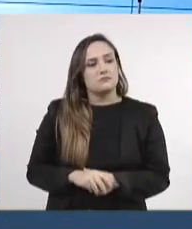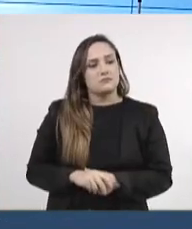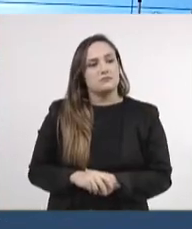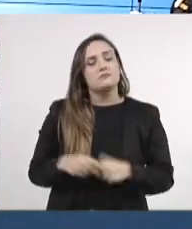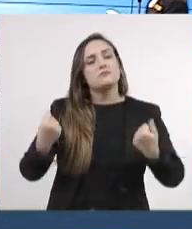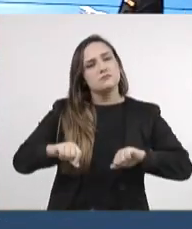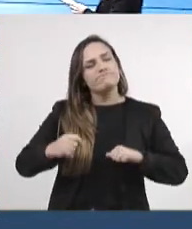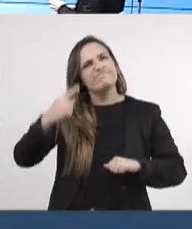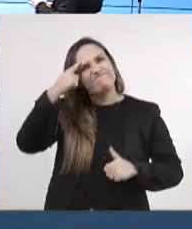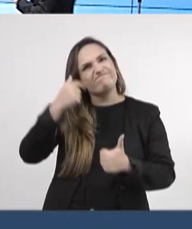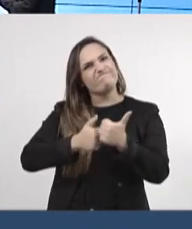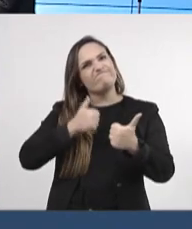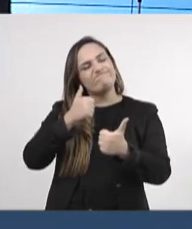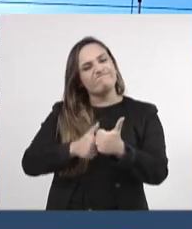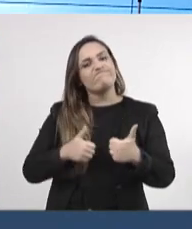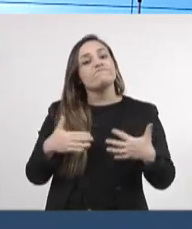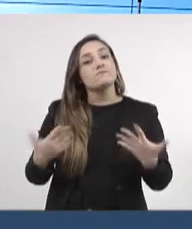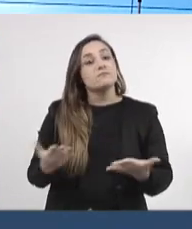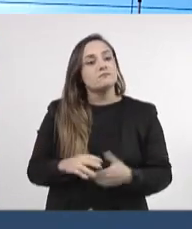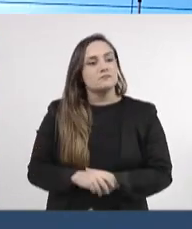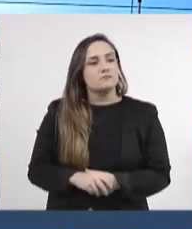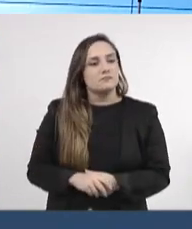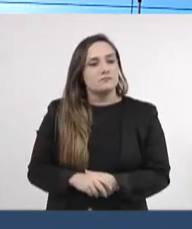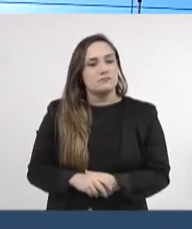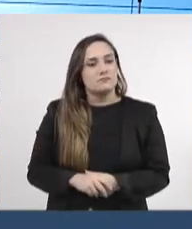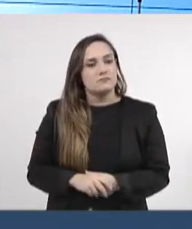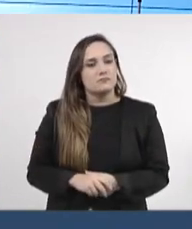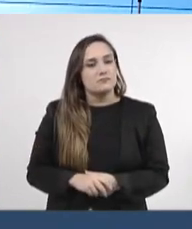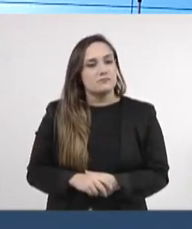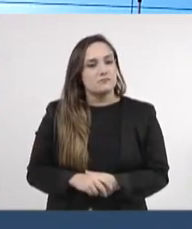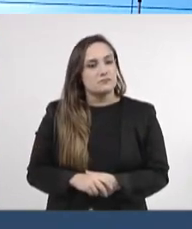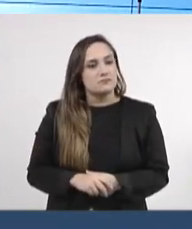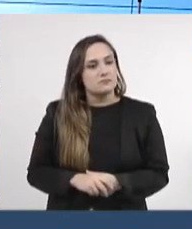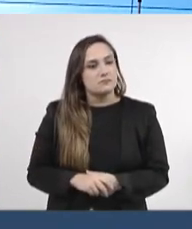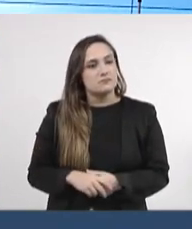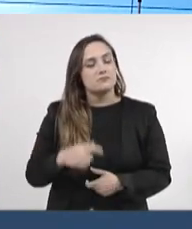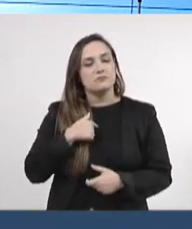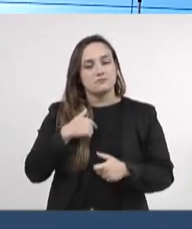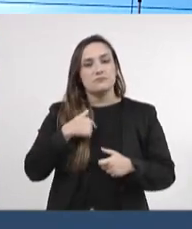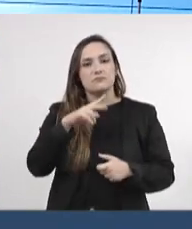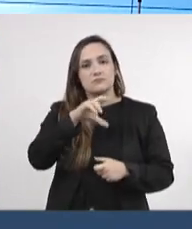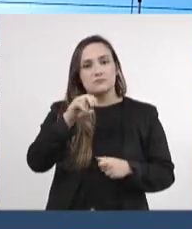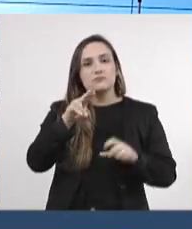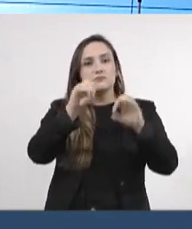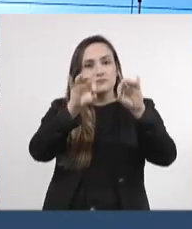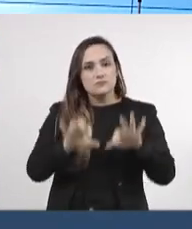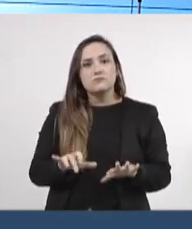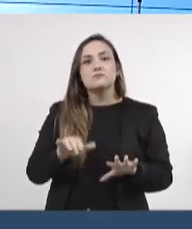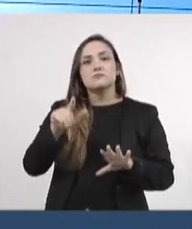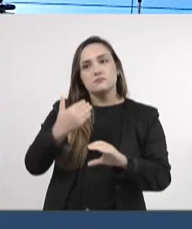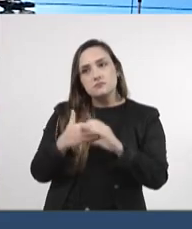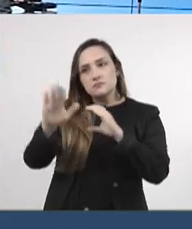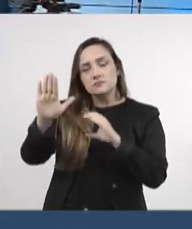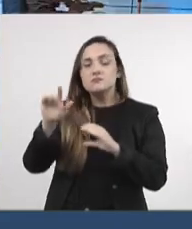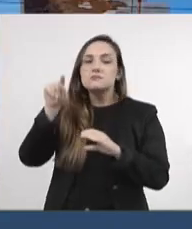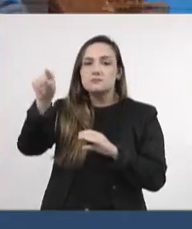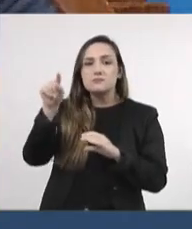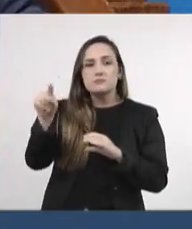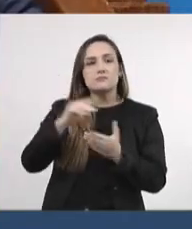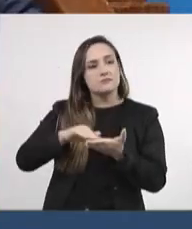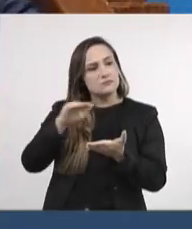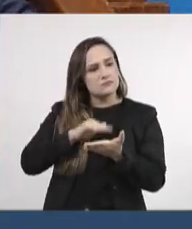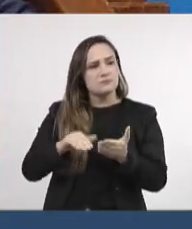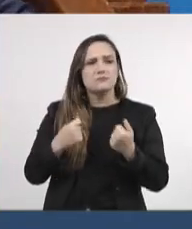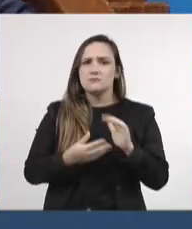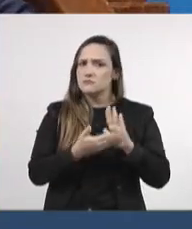reflexão muito importante. através dessa denúncia, eu estou oficiando a Secretaria de Estado e Educação para retirar essa